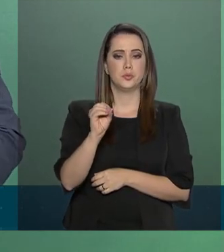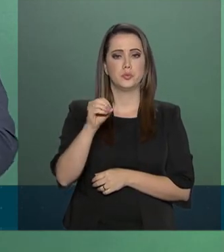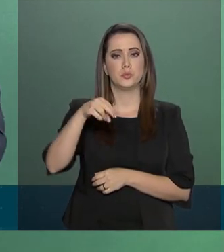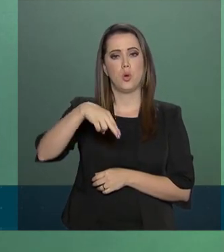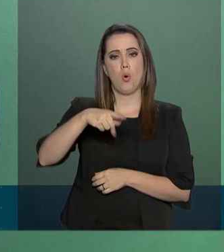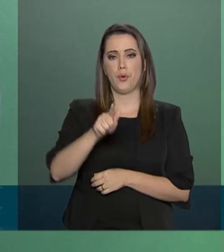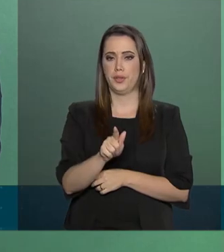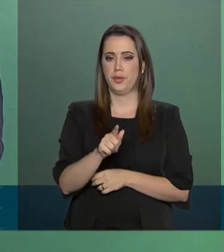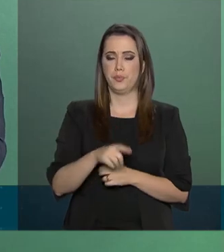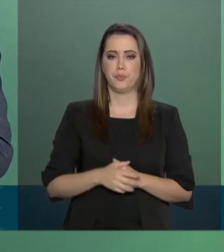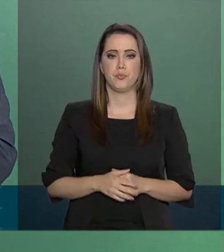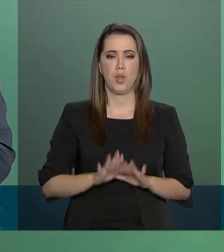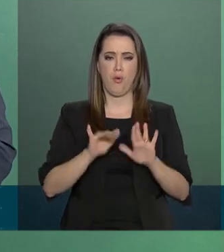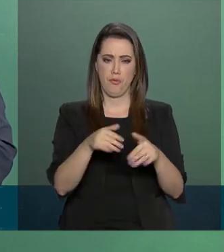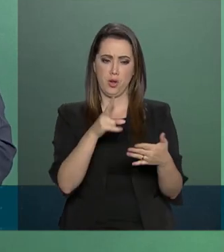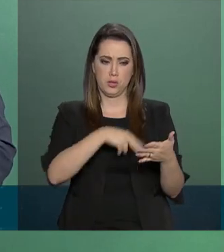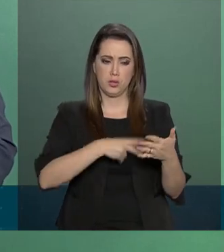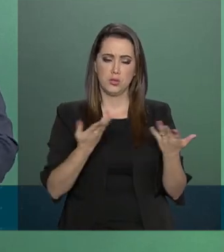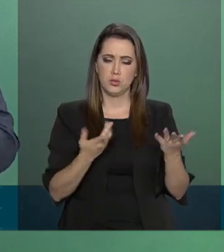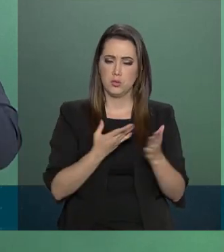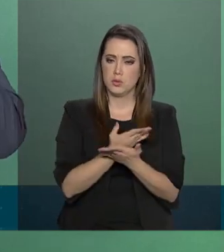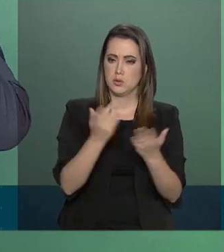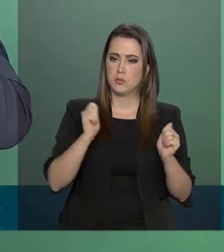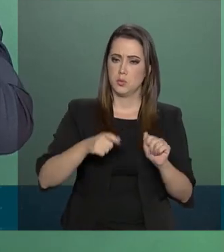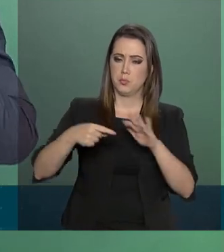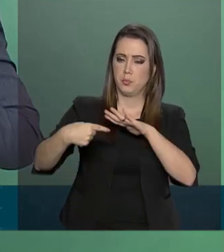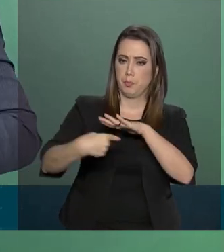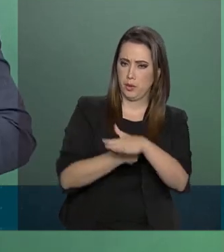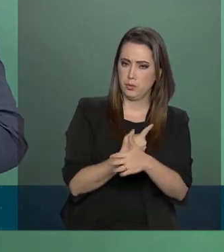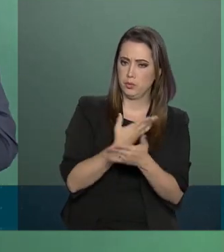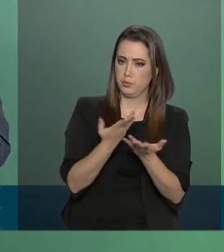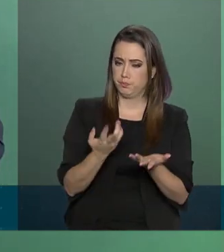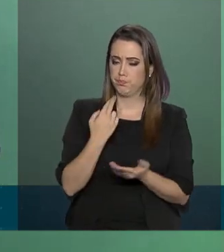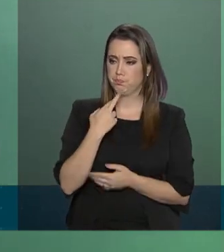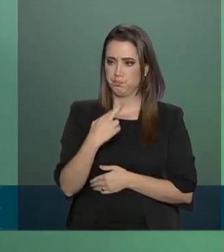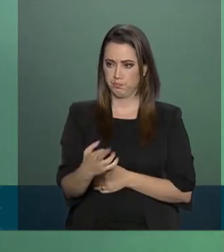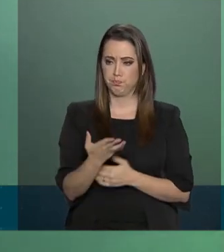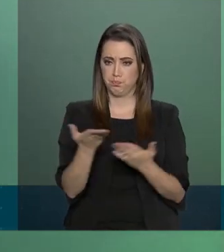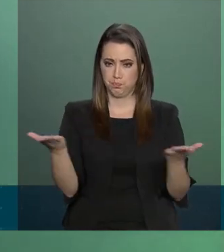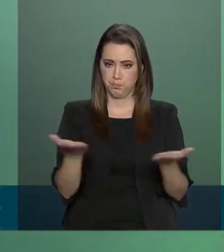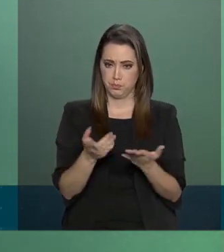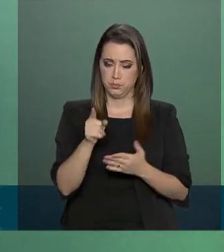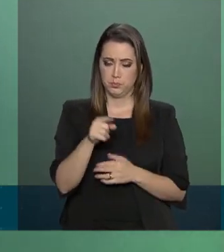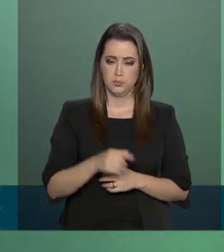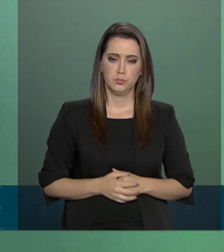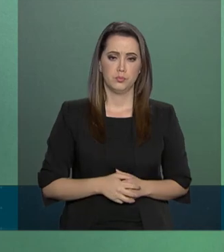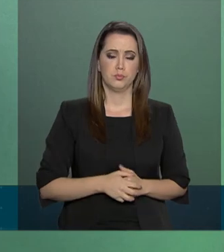Fim da leitura, eu me coloco à disposição para responder outras perguntas.